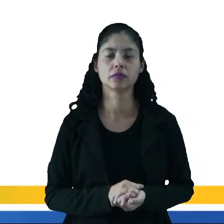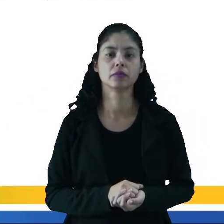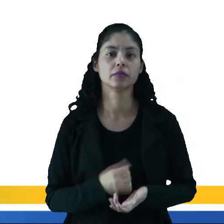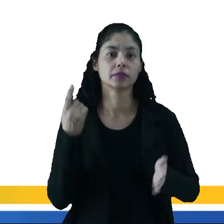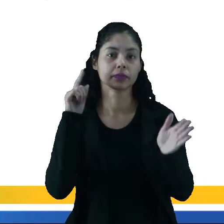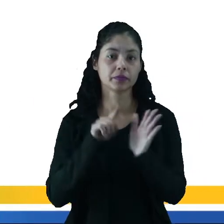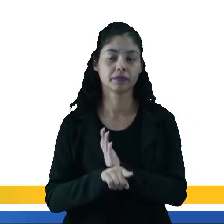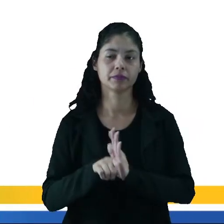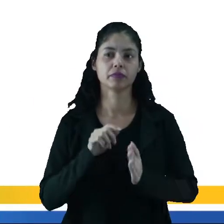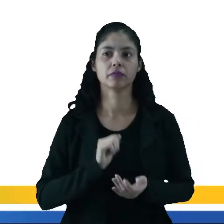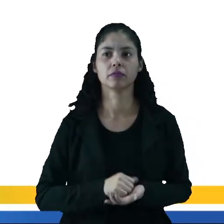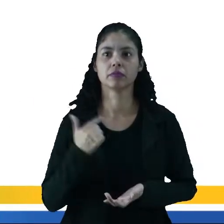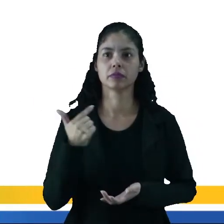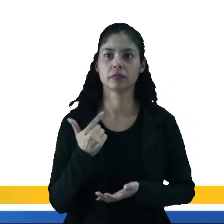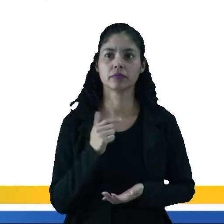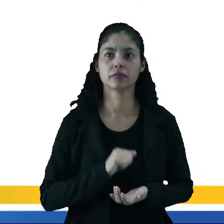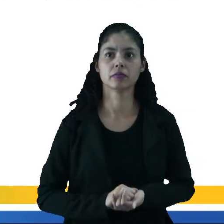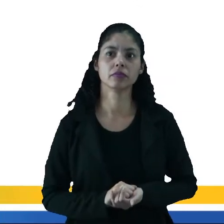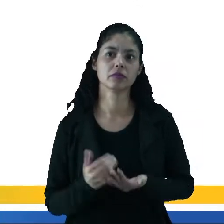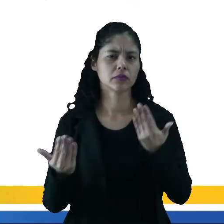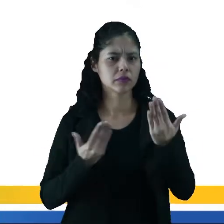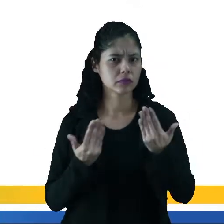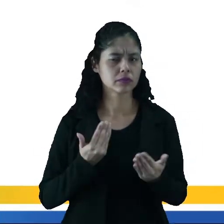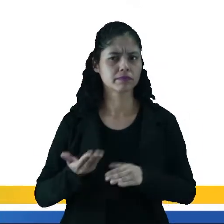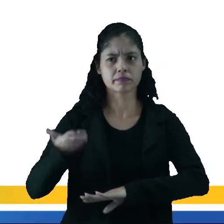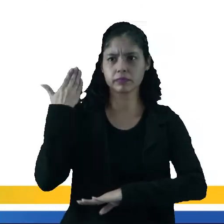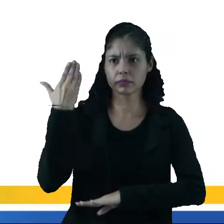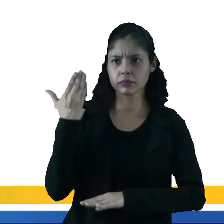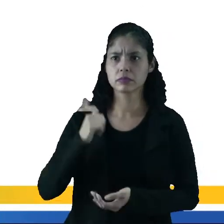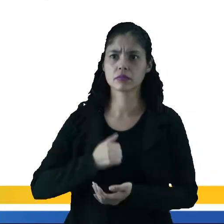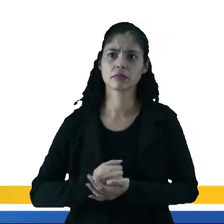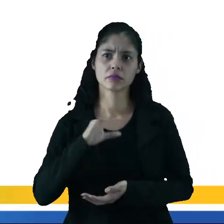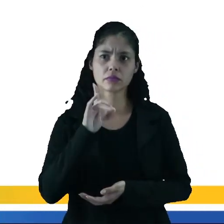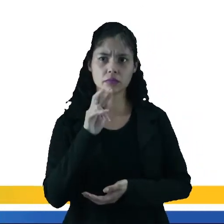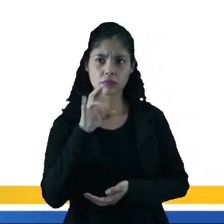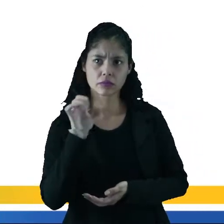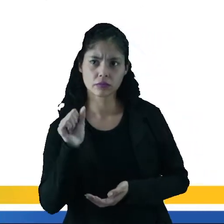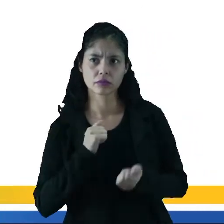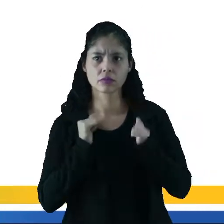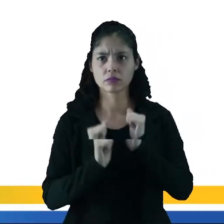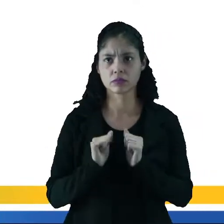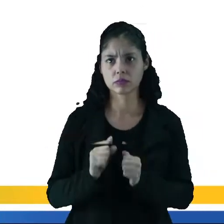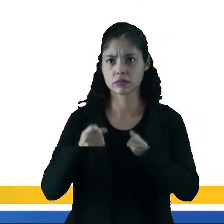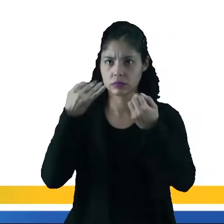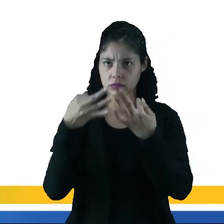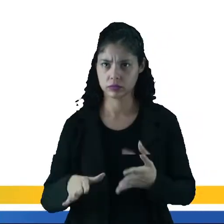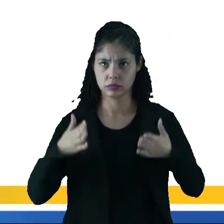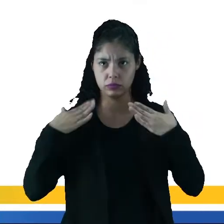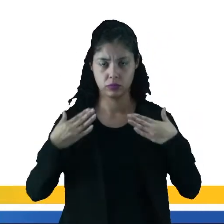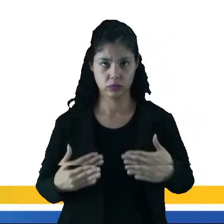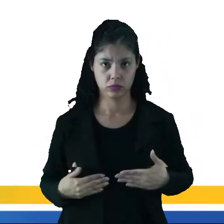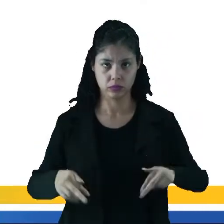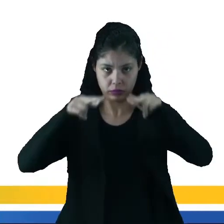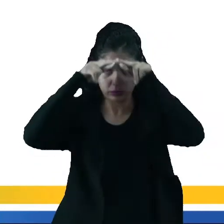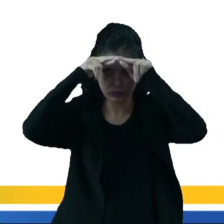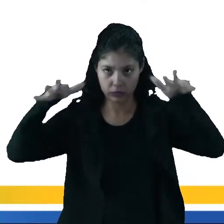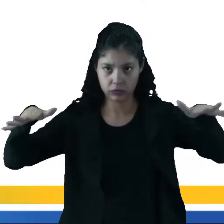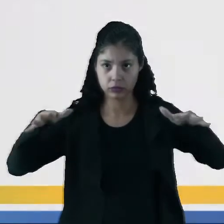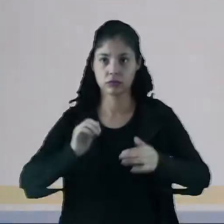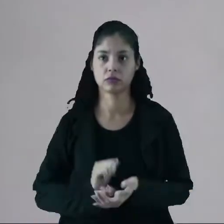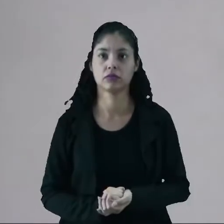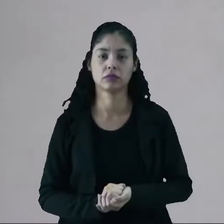à questão. Ele diz assim, em relação à antiguidade clássica, podemos afirmar que a representação do corpo humano no